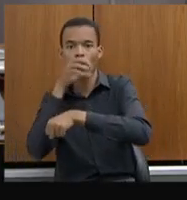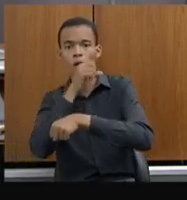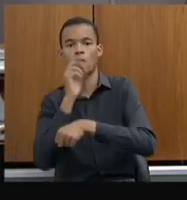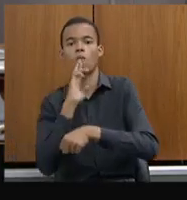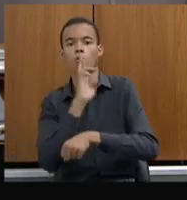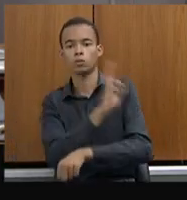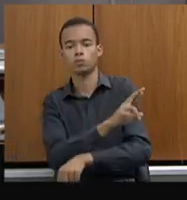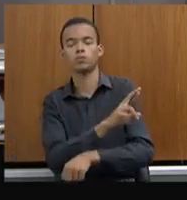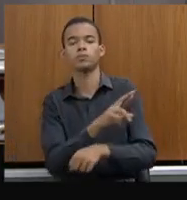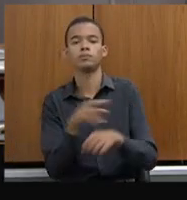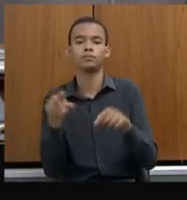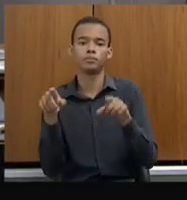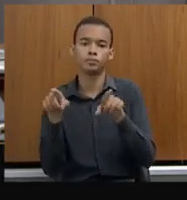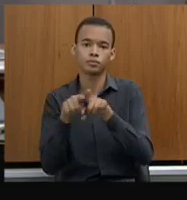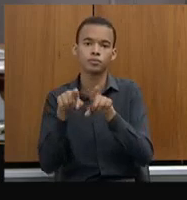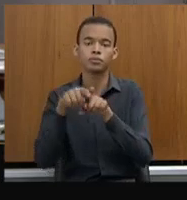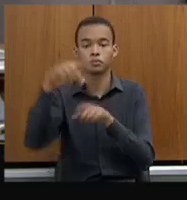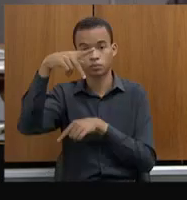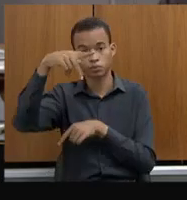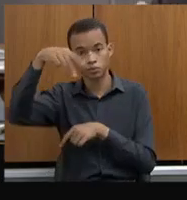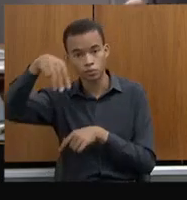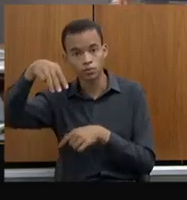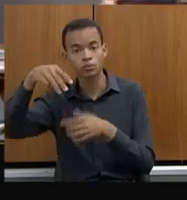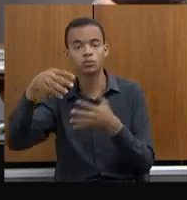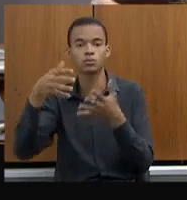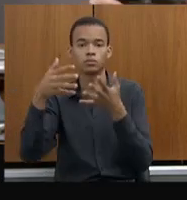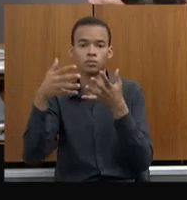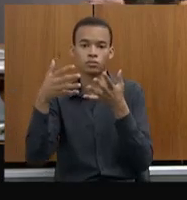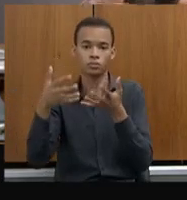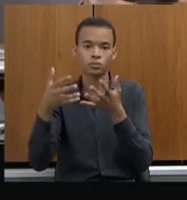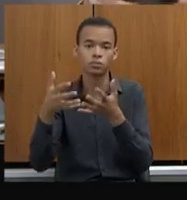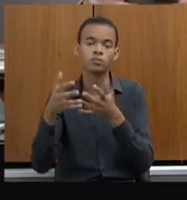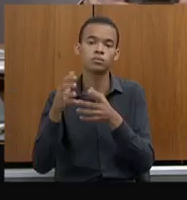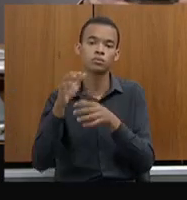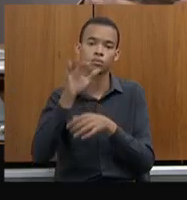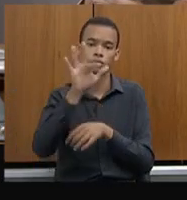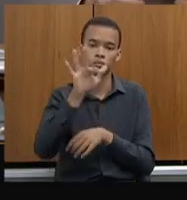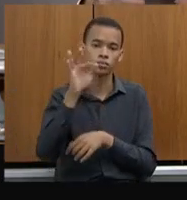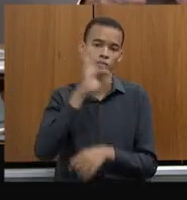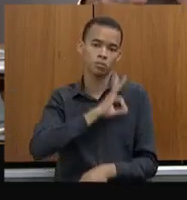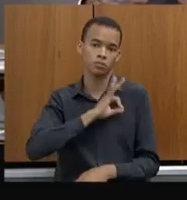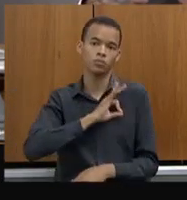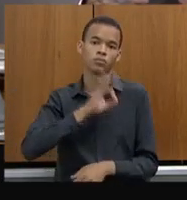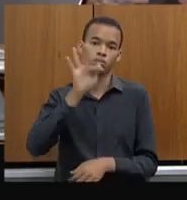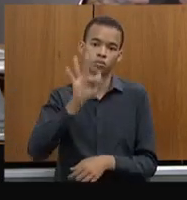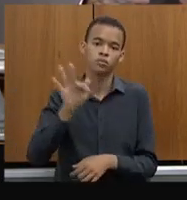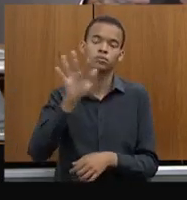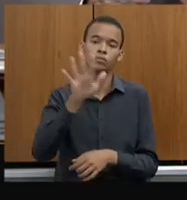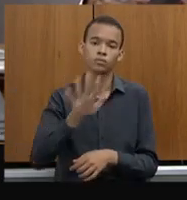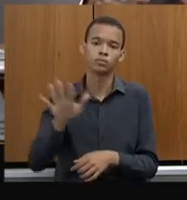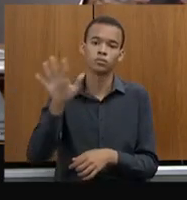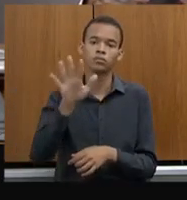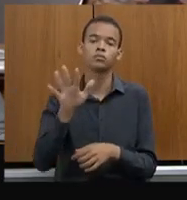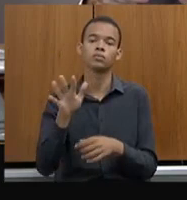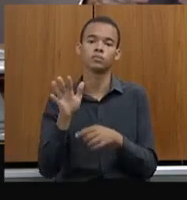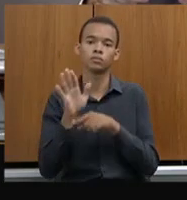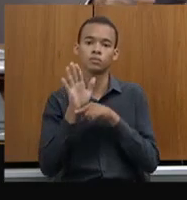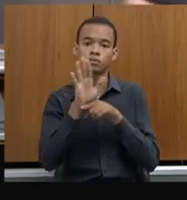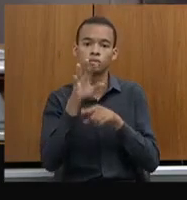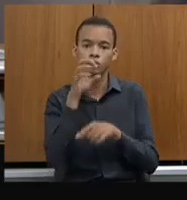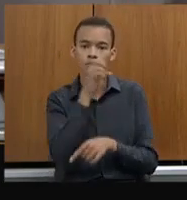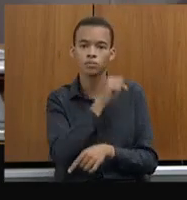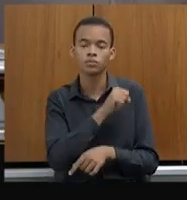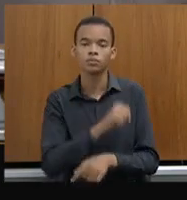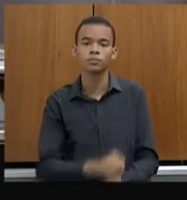oitiva da PM, condutor do APF, após o acionamento pelo COPOM, nós temos